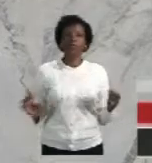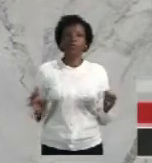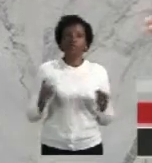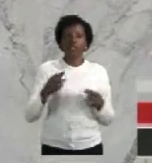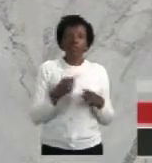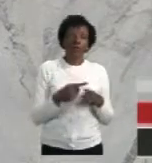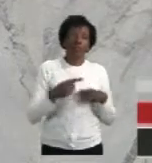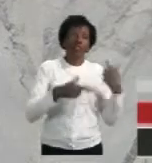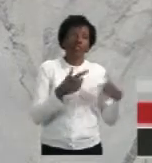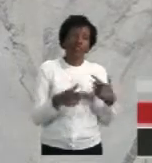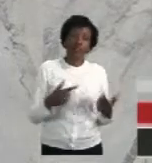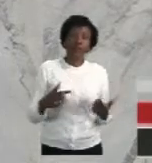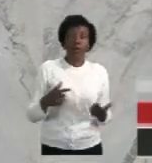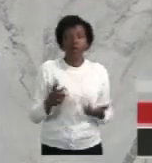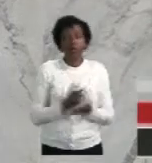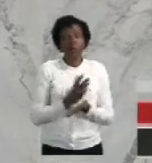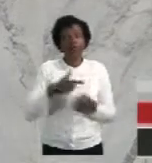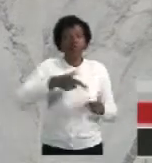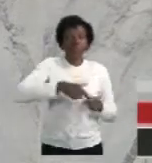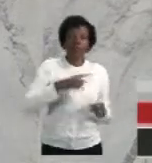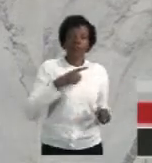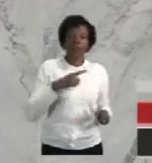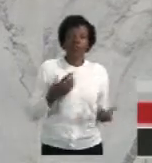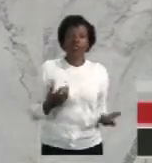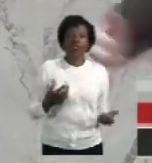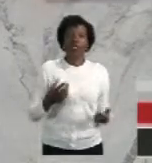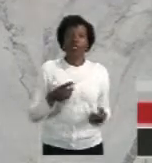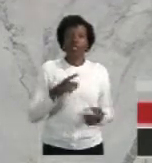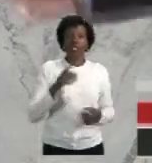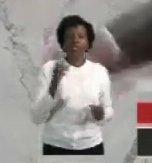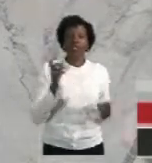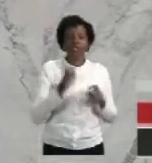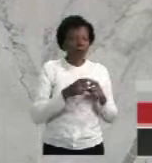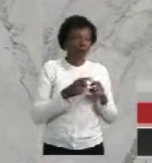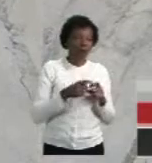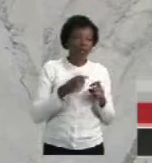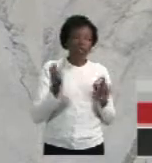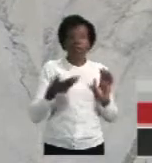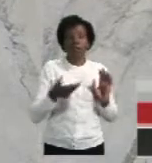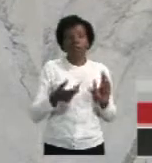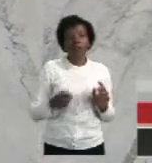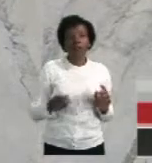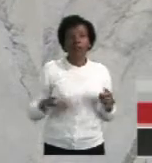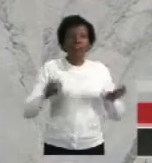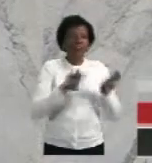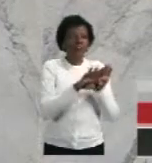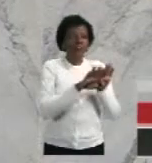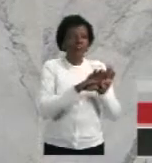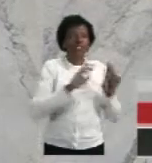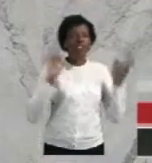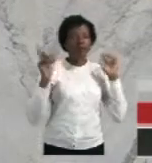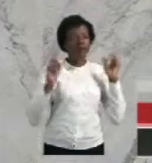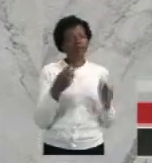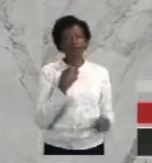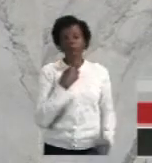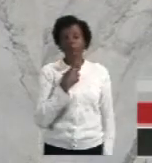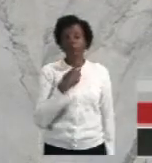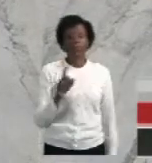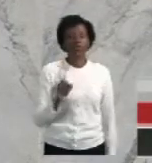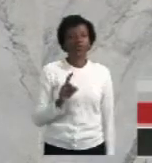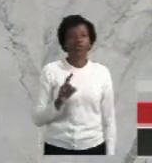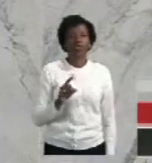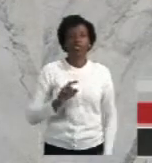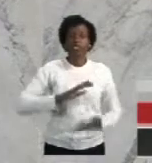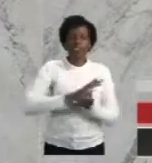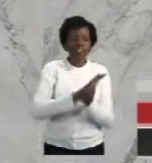têm que trabalhar ainda quando tiver combustível, né? O socorro tem que passar. Falar em fechar marginal. Não, não façam o povo sofrer mais